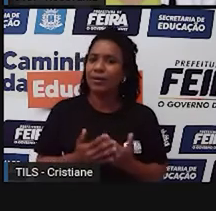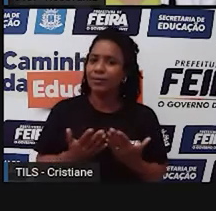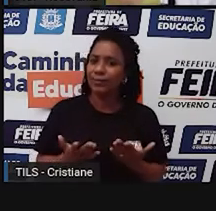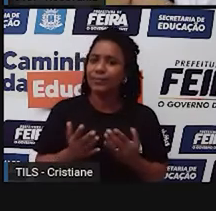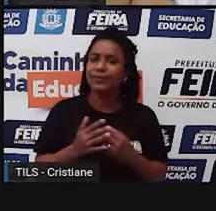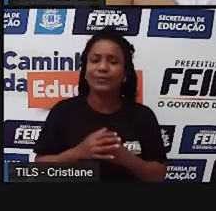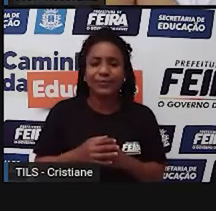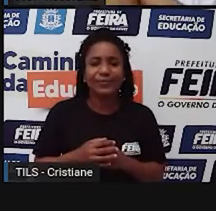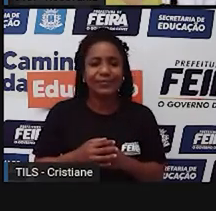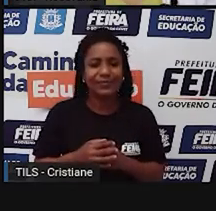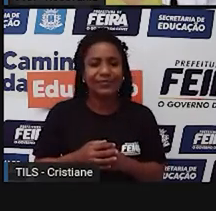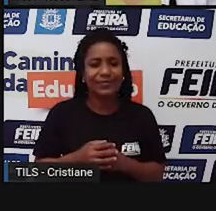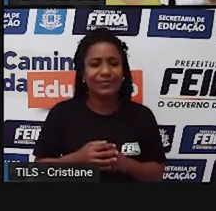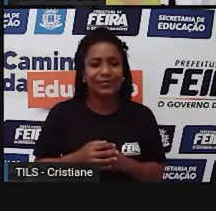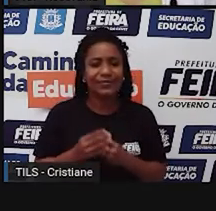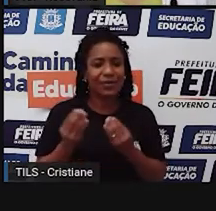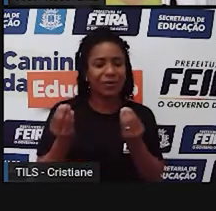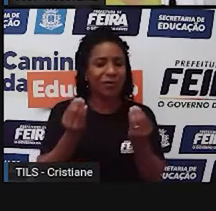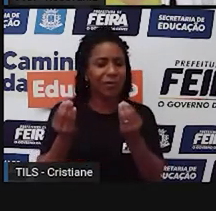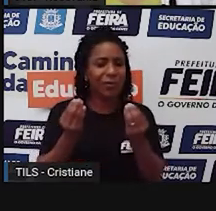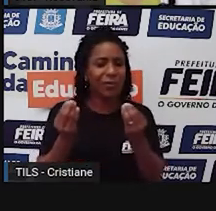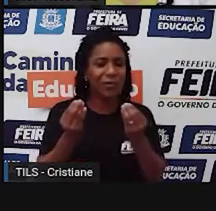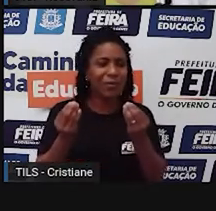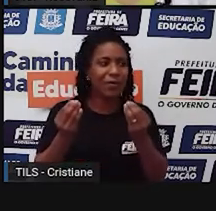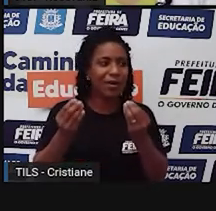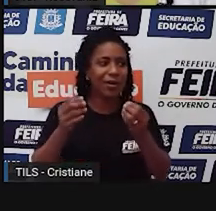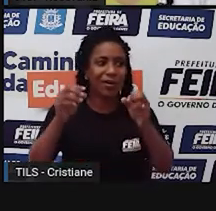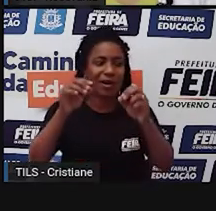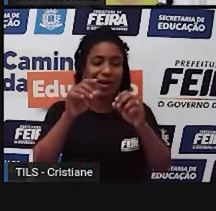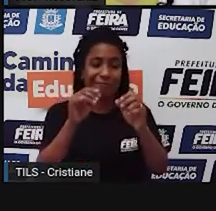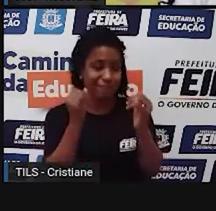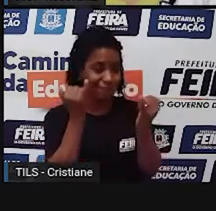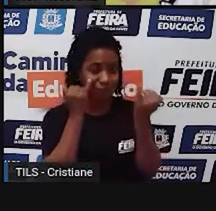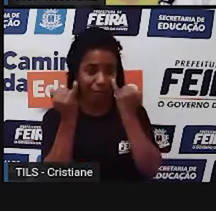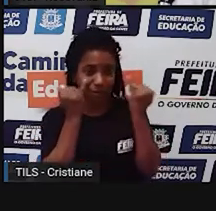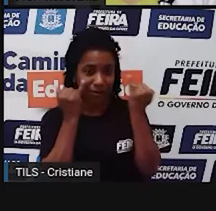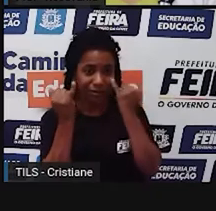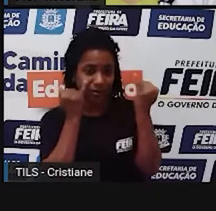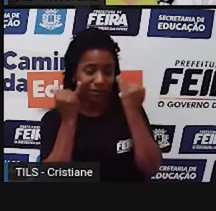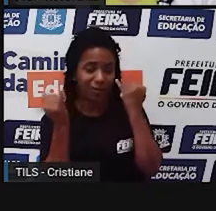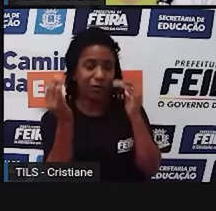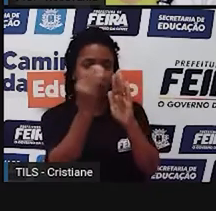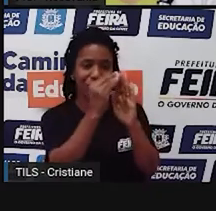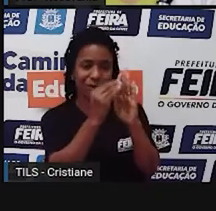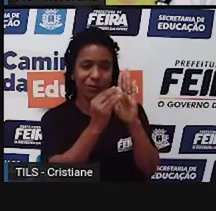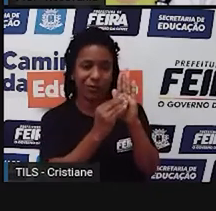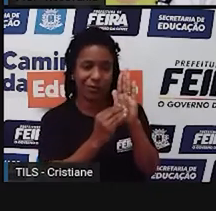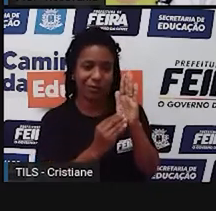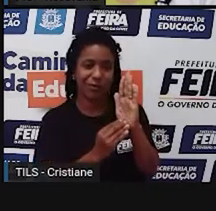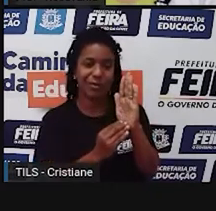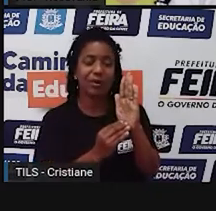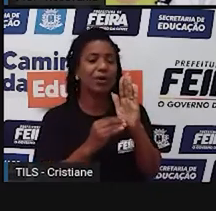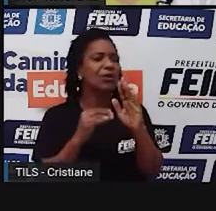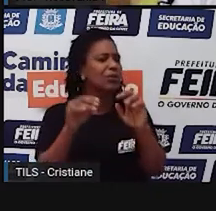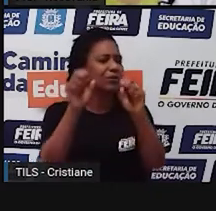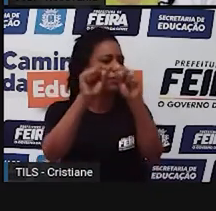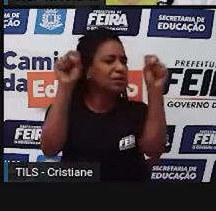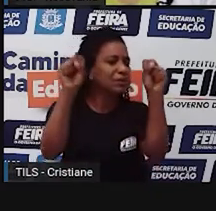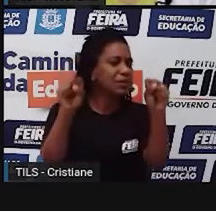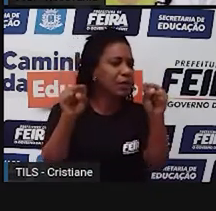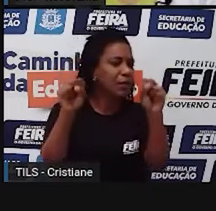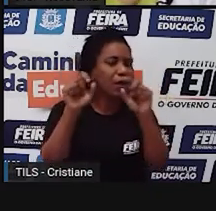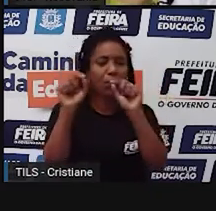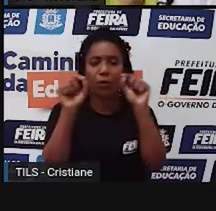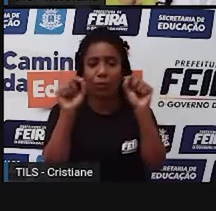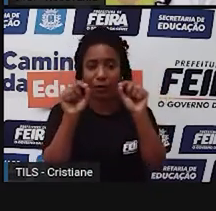esse sistema de informações que a gente tem aí? Aí a gente recebe essas informações, né, dos